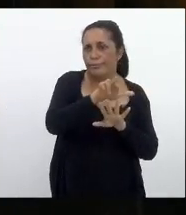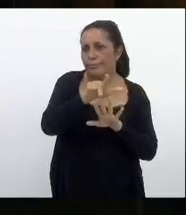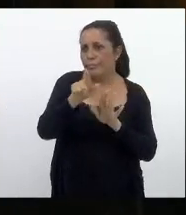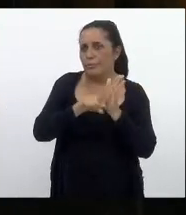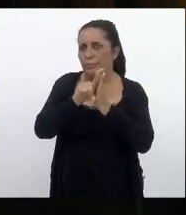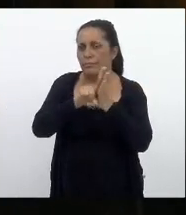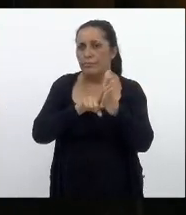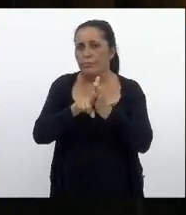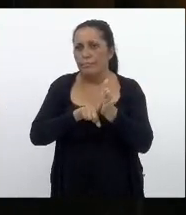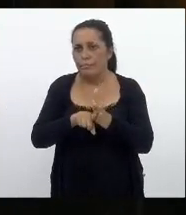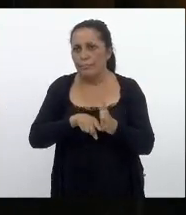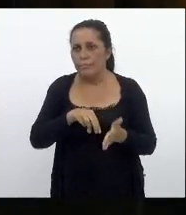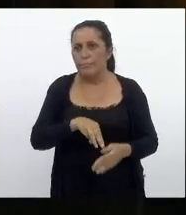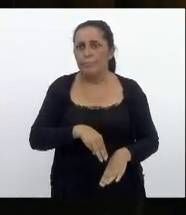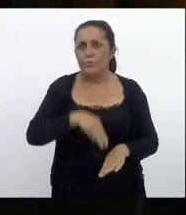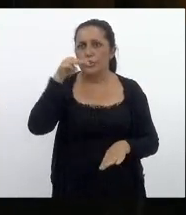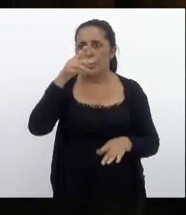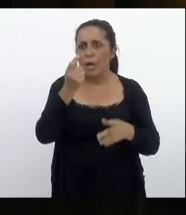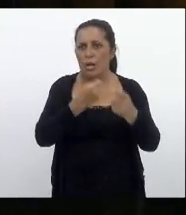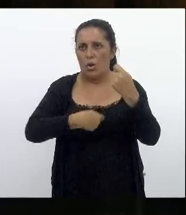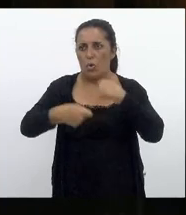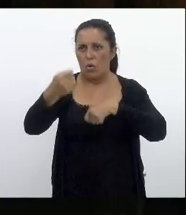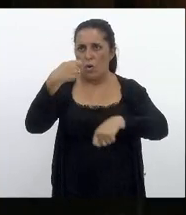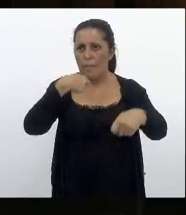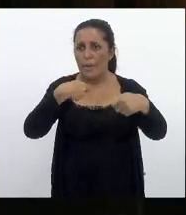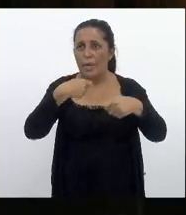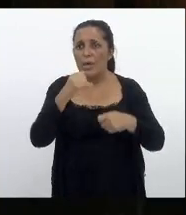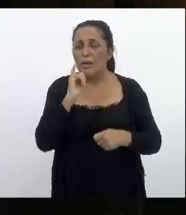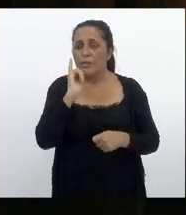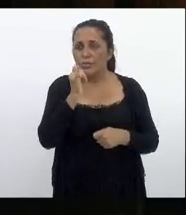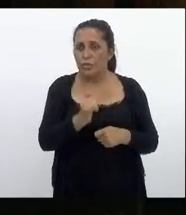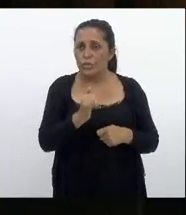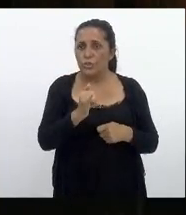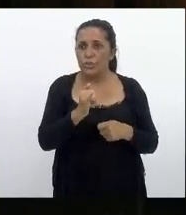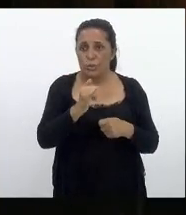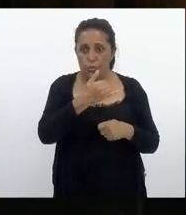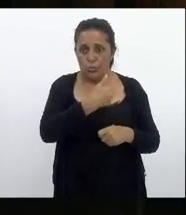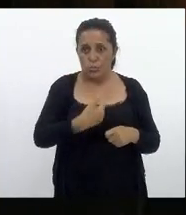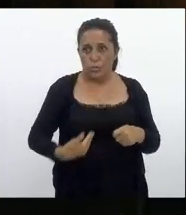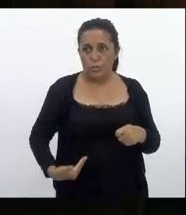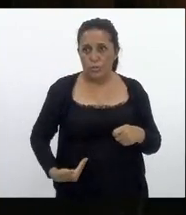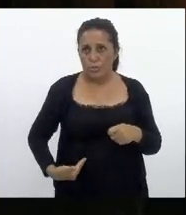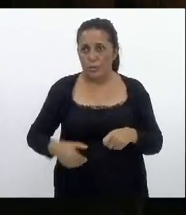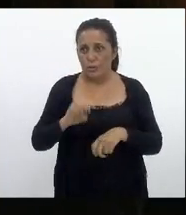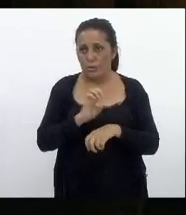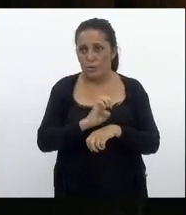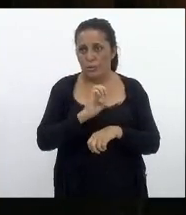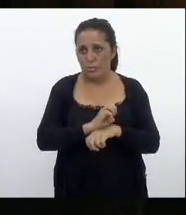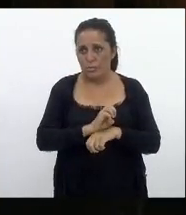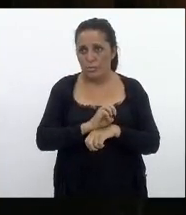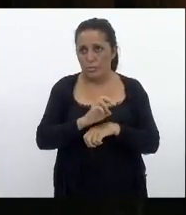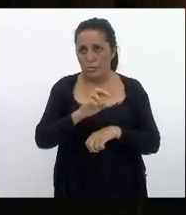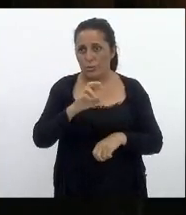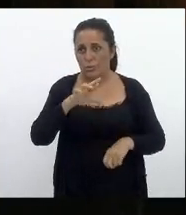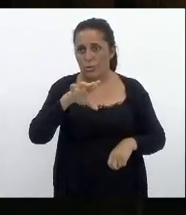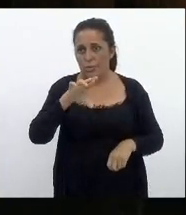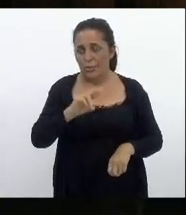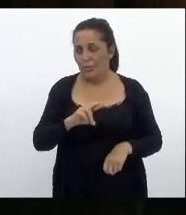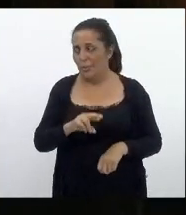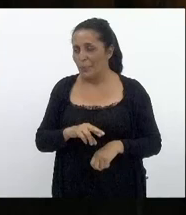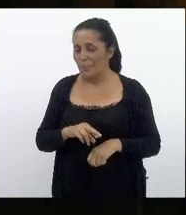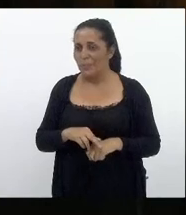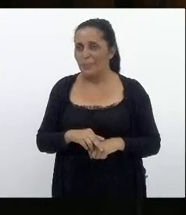ministério da economia que diz que o estado do Rio de Janeiro pela falta de uma